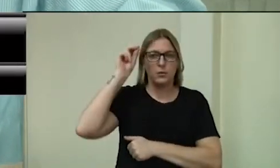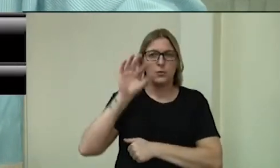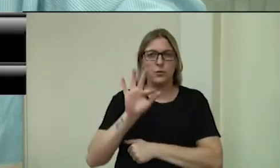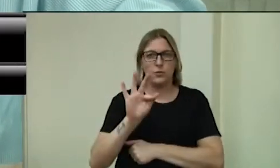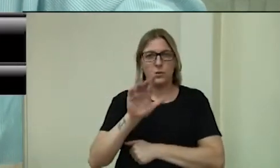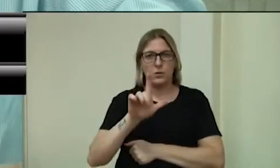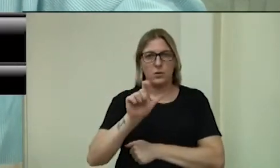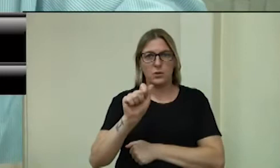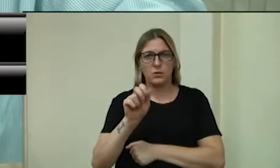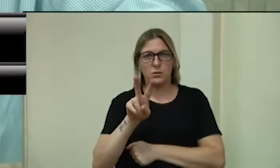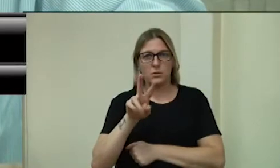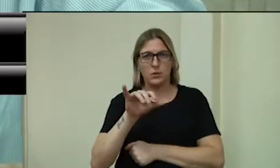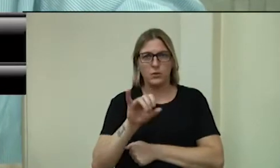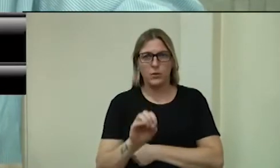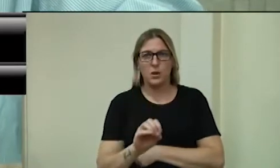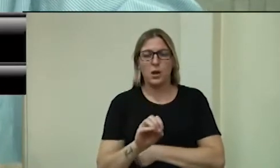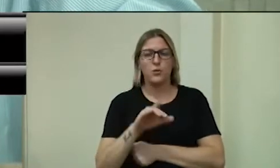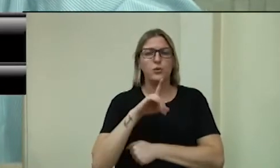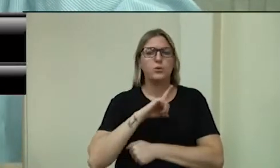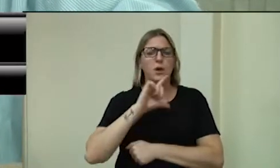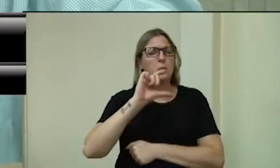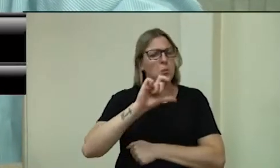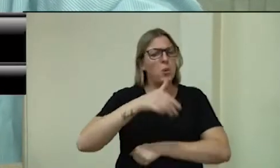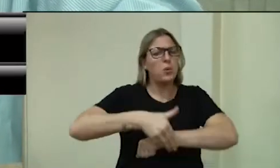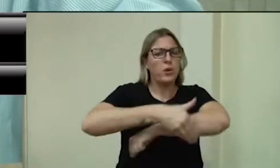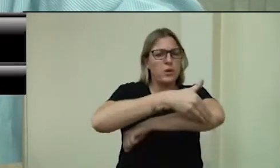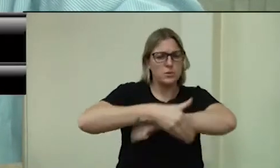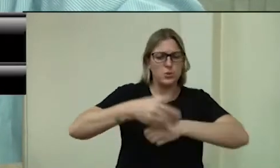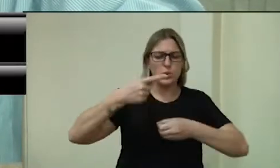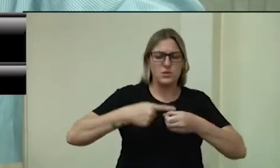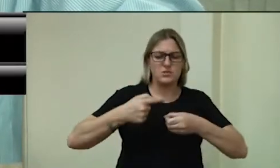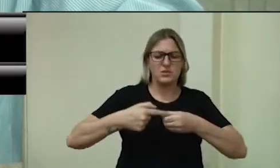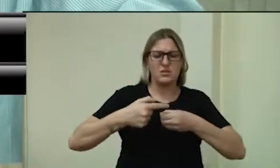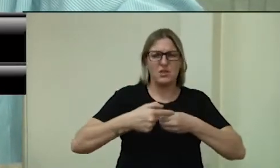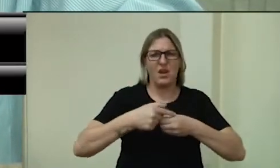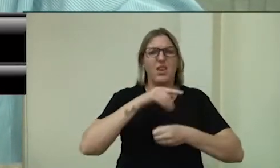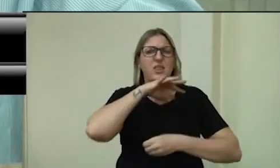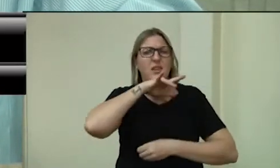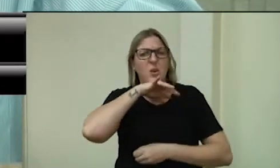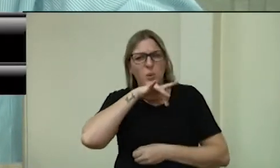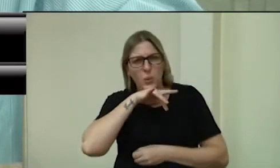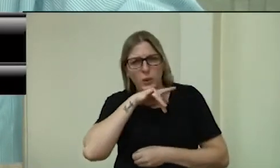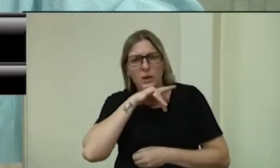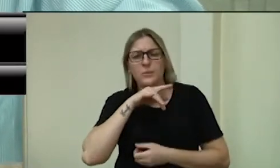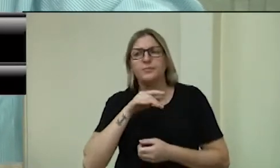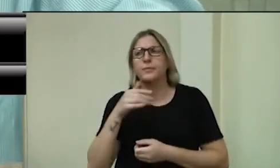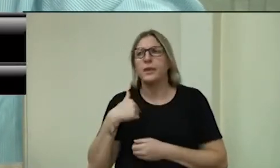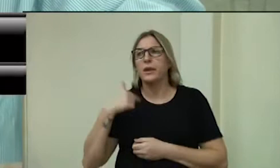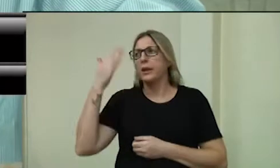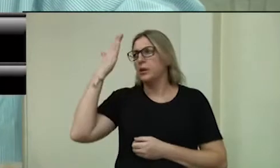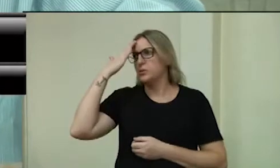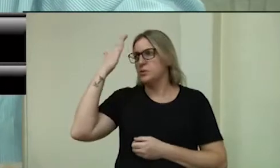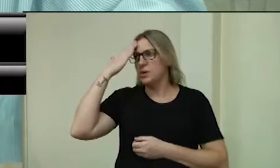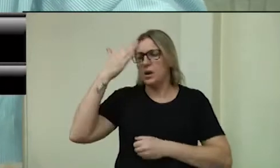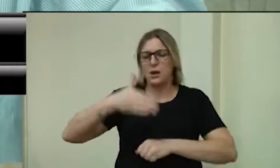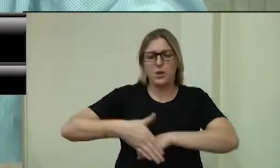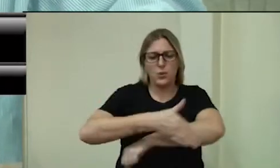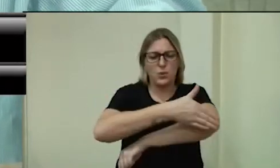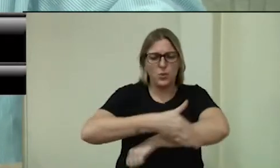cidade que estão com péssimas condições. Eu sei que aquela rua que o Sarginho estava incansável de pedir, perto do Paulista,